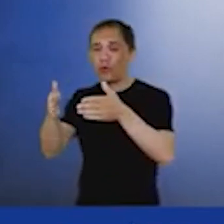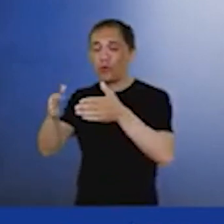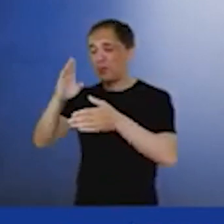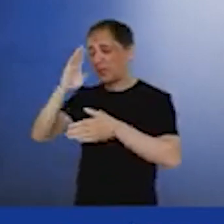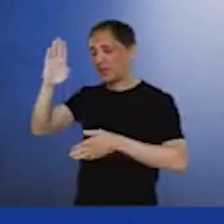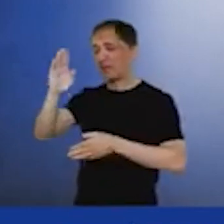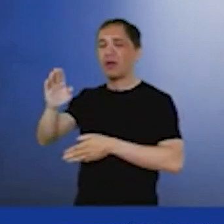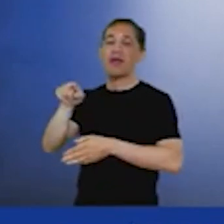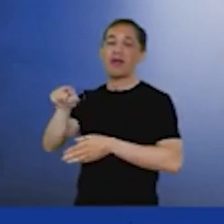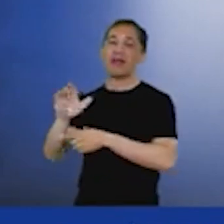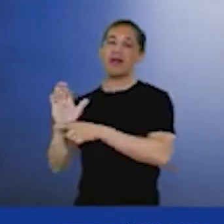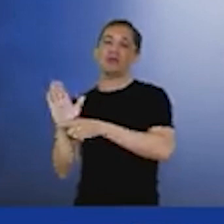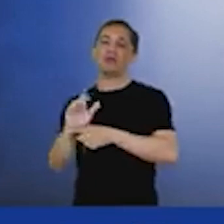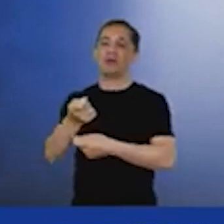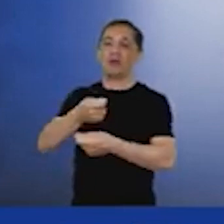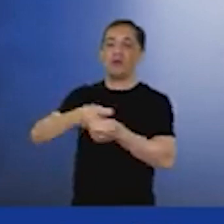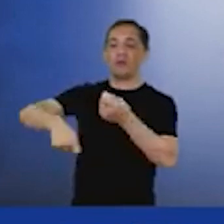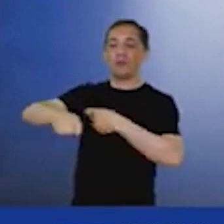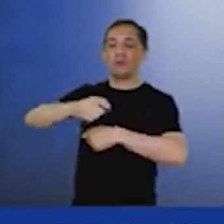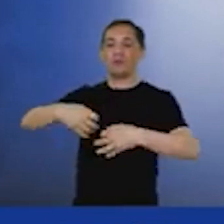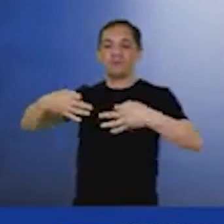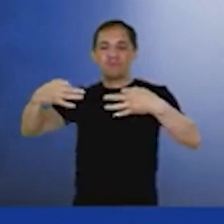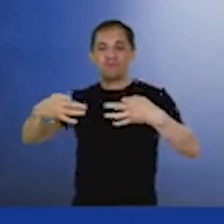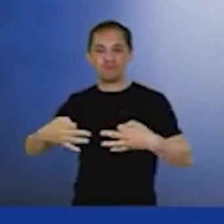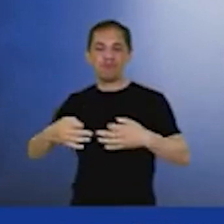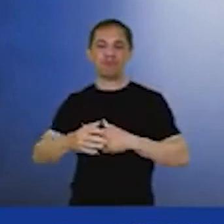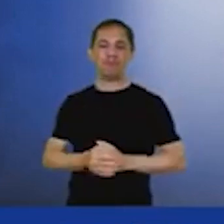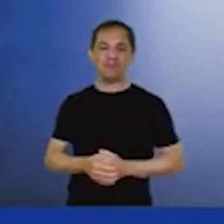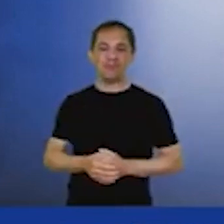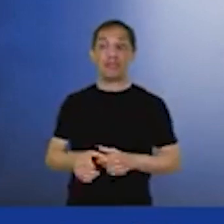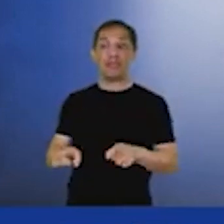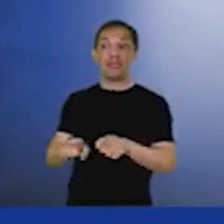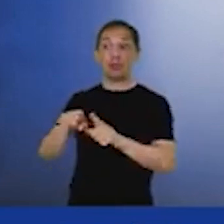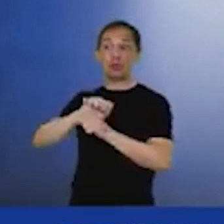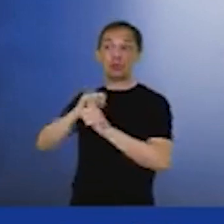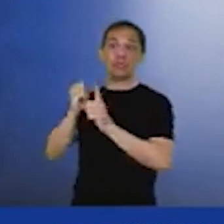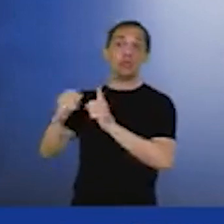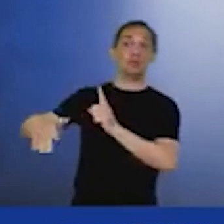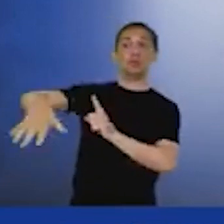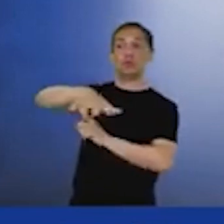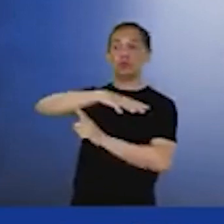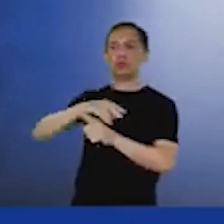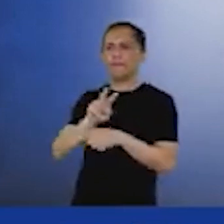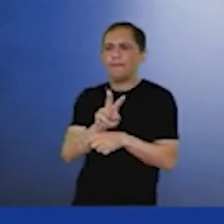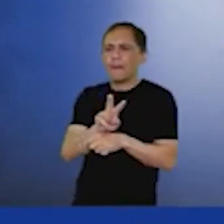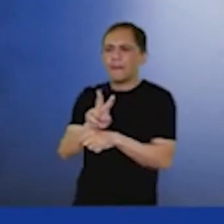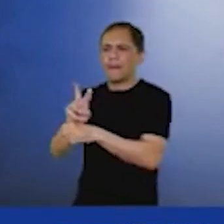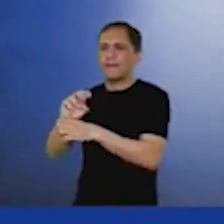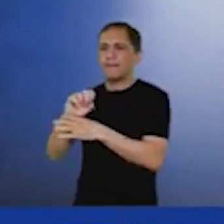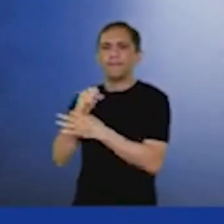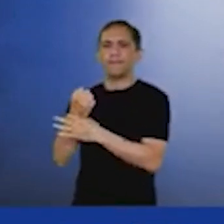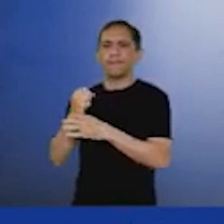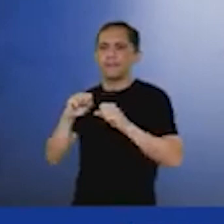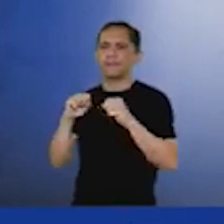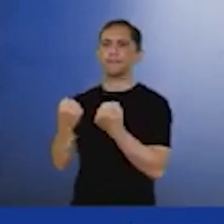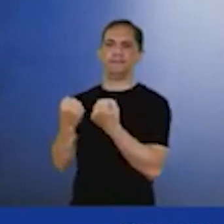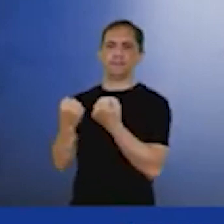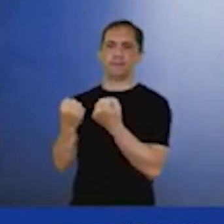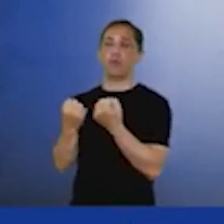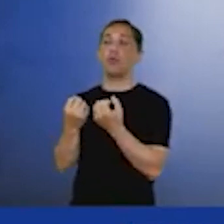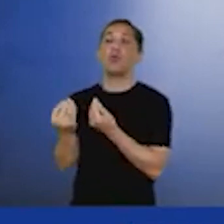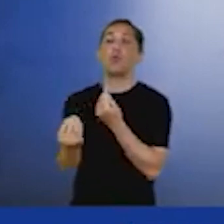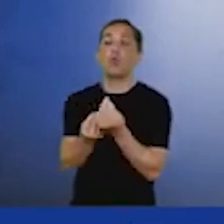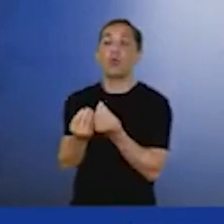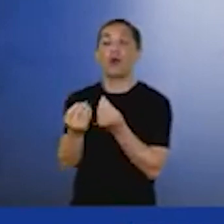traz a sociedade para o debate e como a gente protege a sociedade no final do dia, trazendo segurança energética, como o